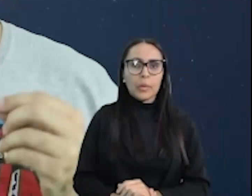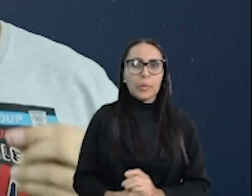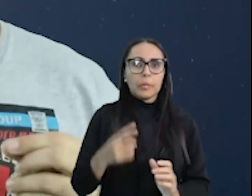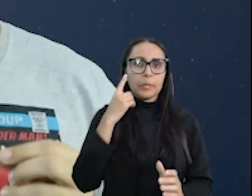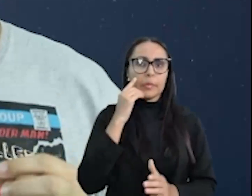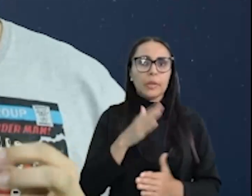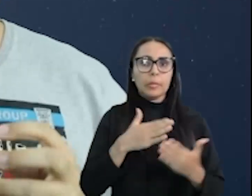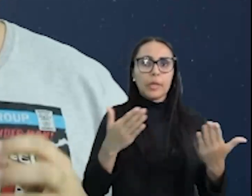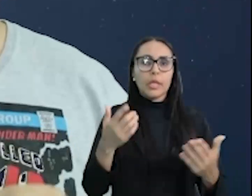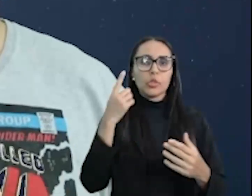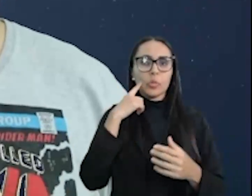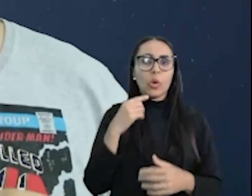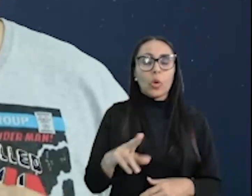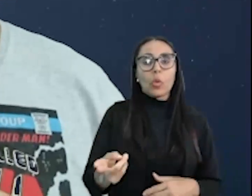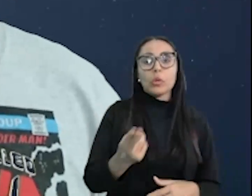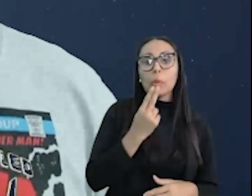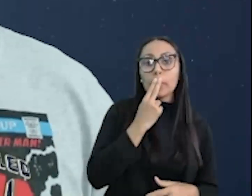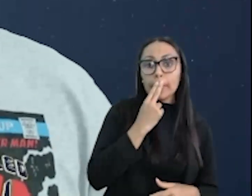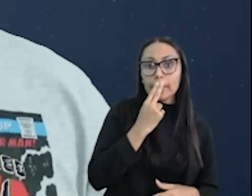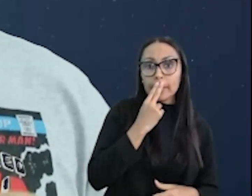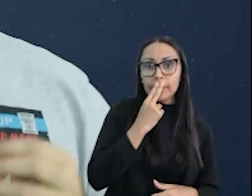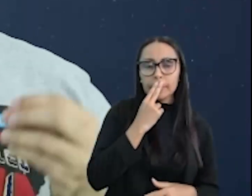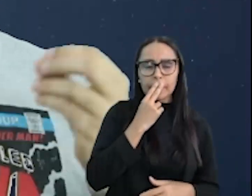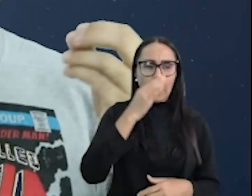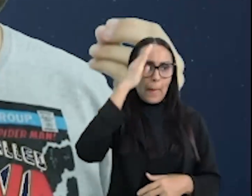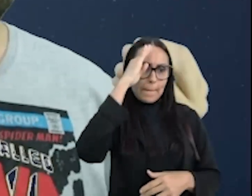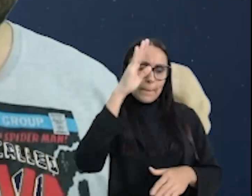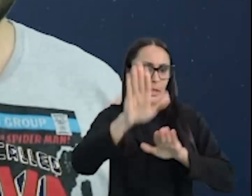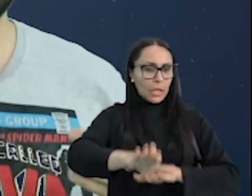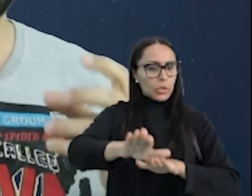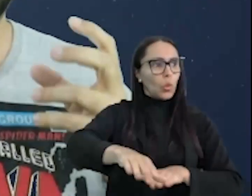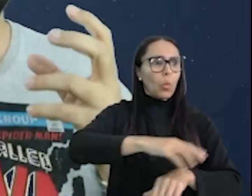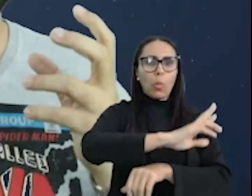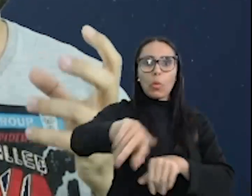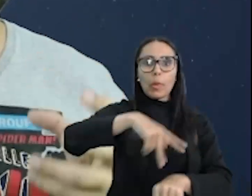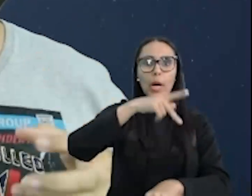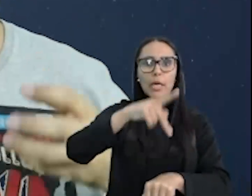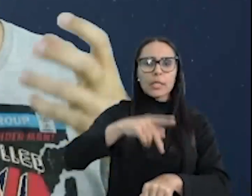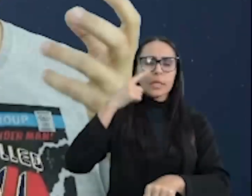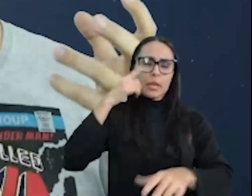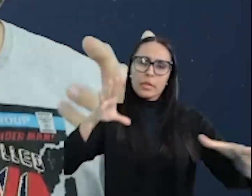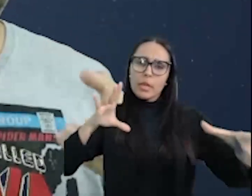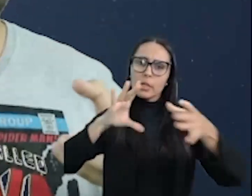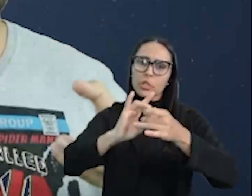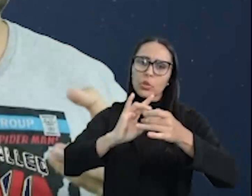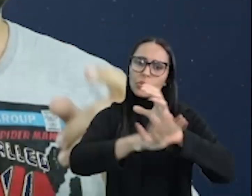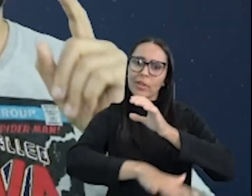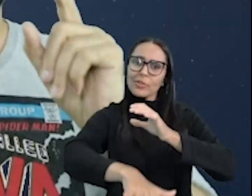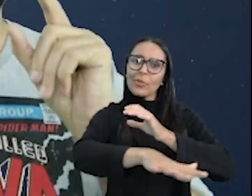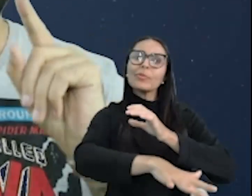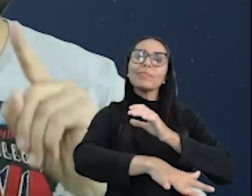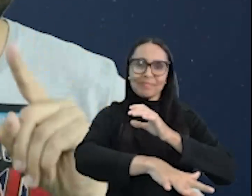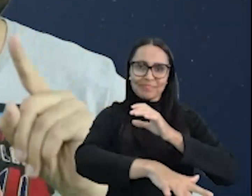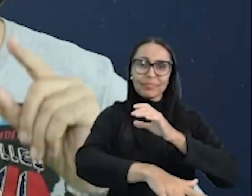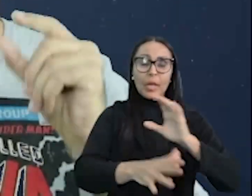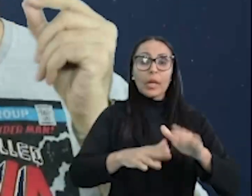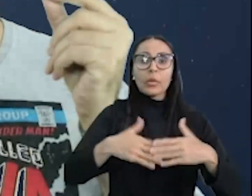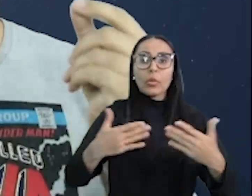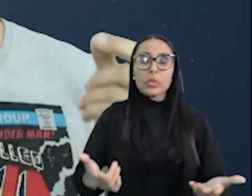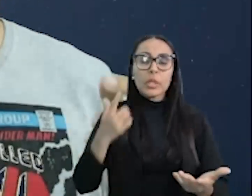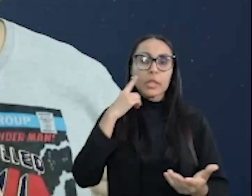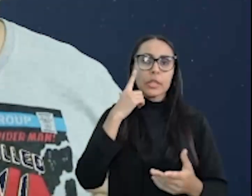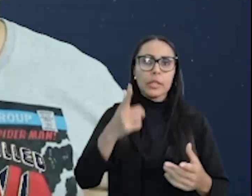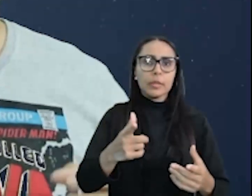quando Hitler remilitarizou o país e anexou territórios. coisas